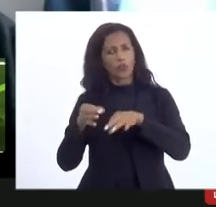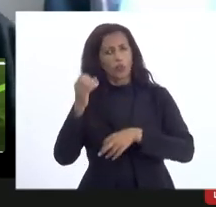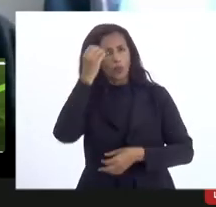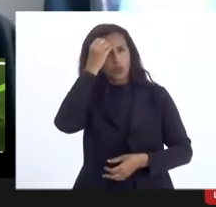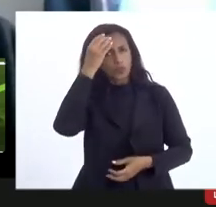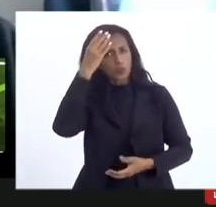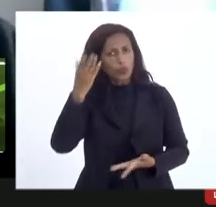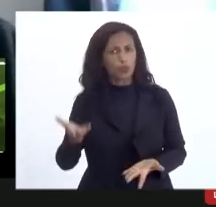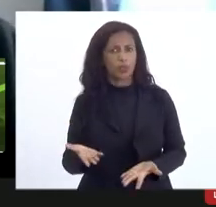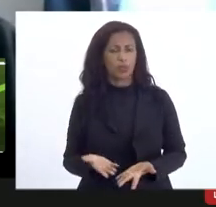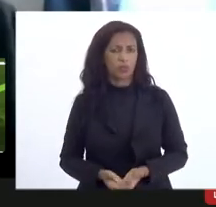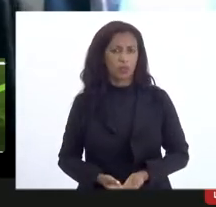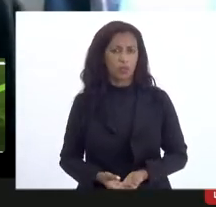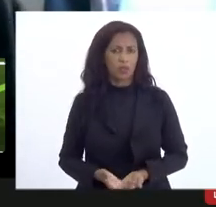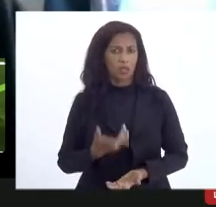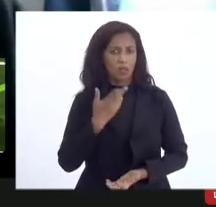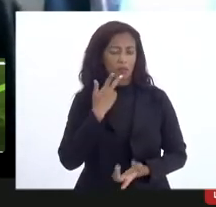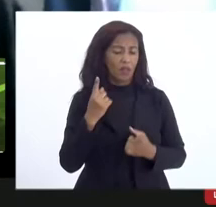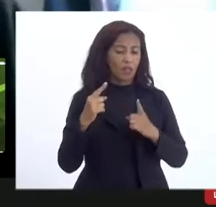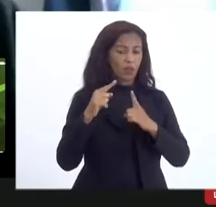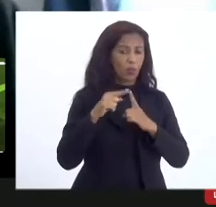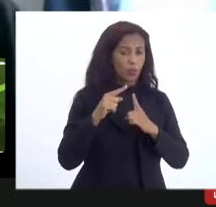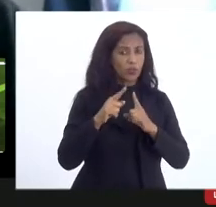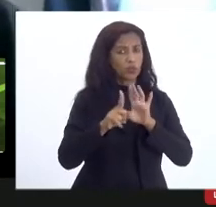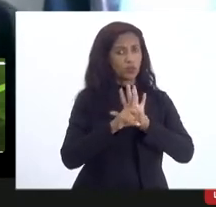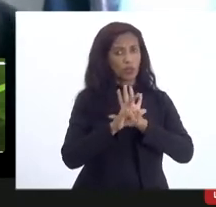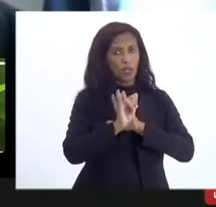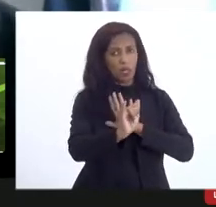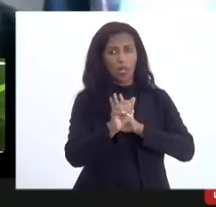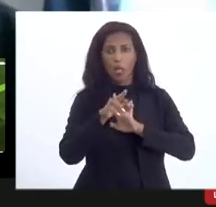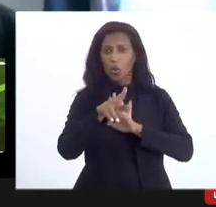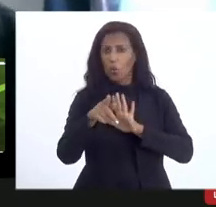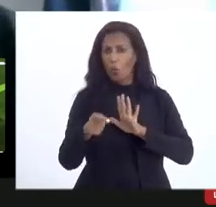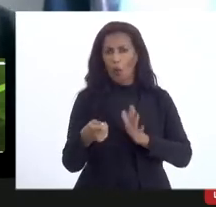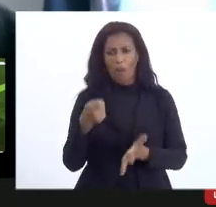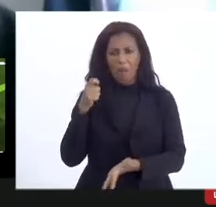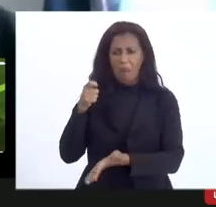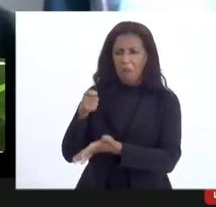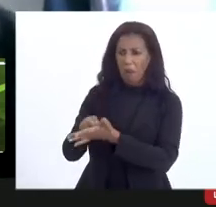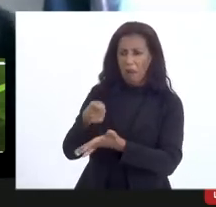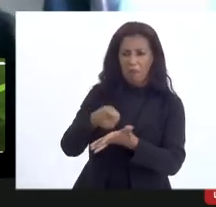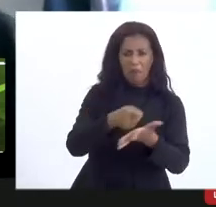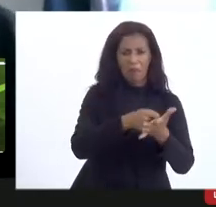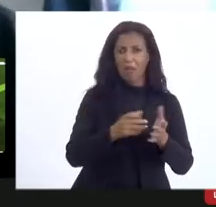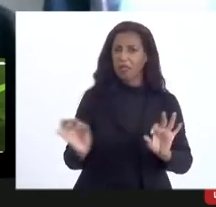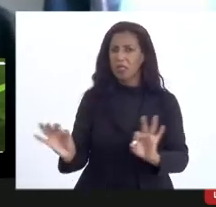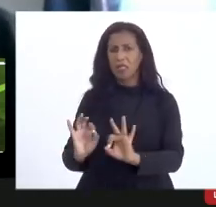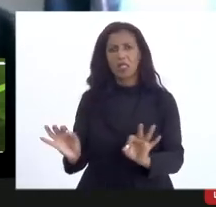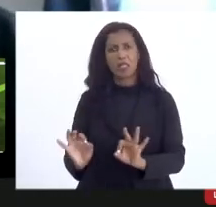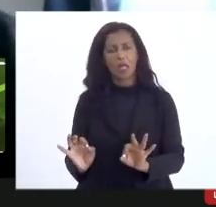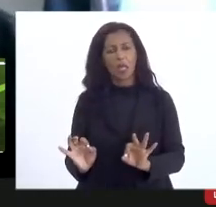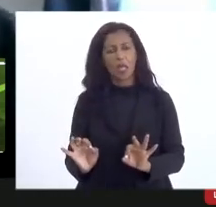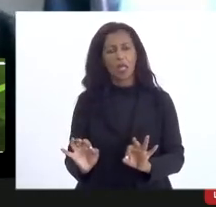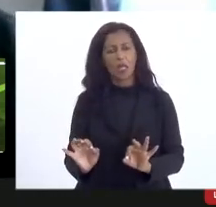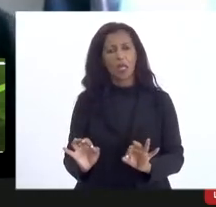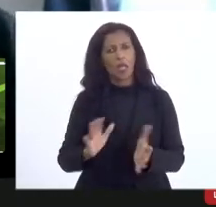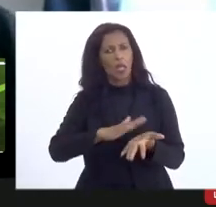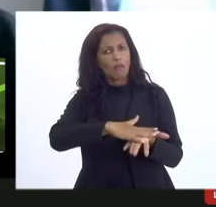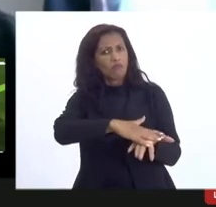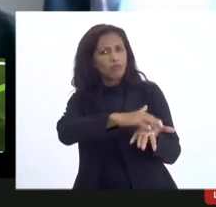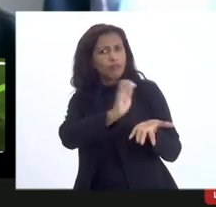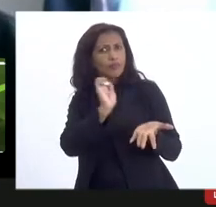e dizer o seguinte o objetivo da lei não é penalizar ninguém exatamente o contrário é despenalizar